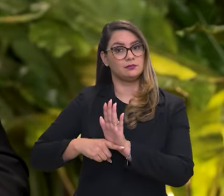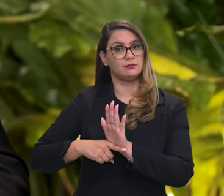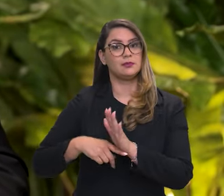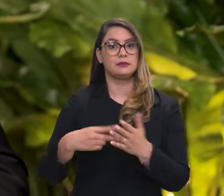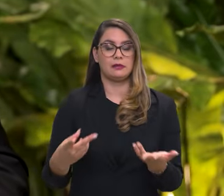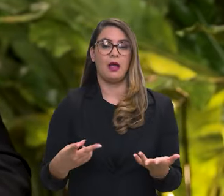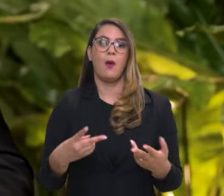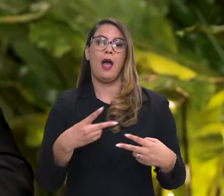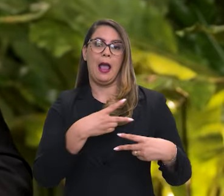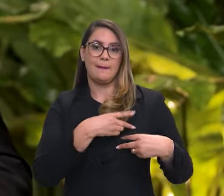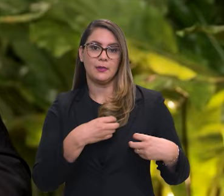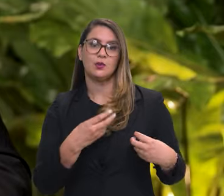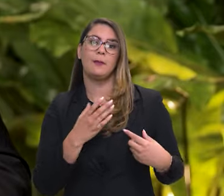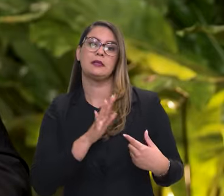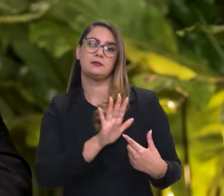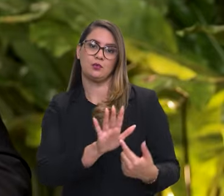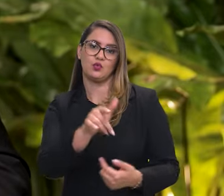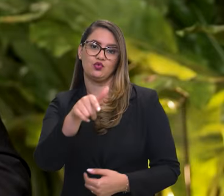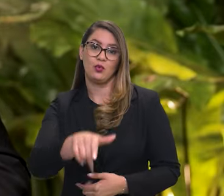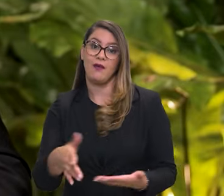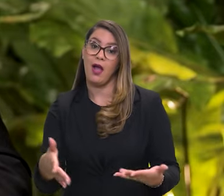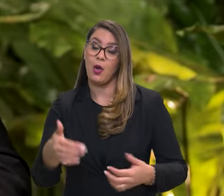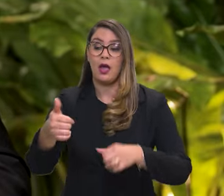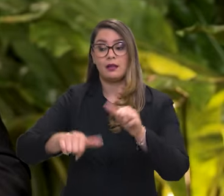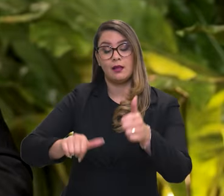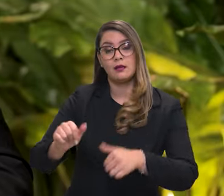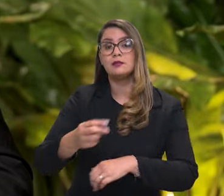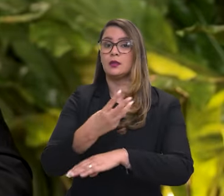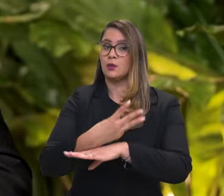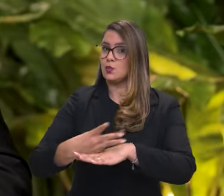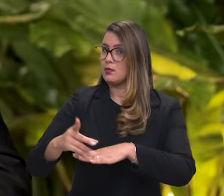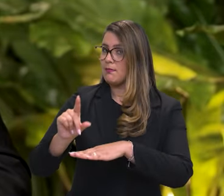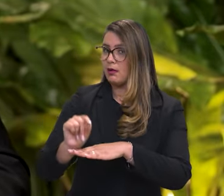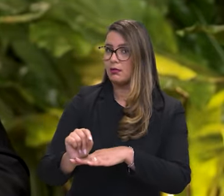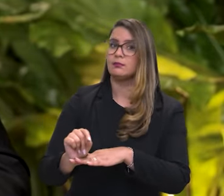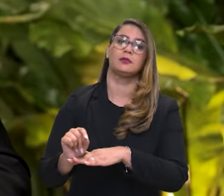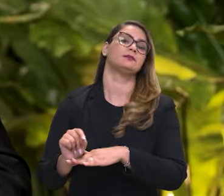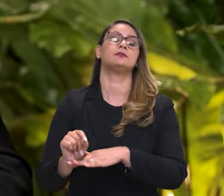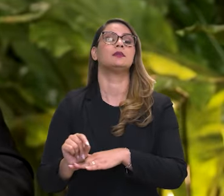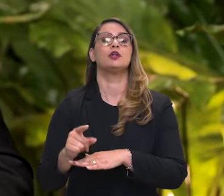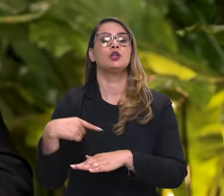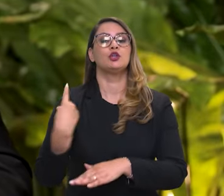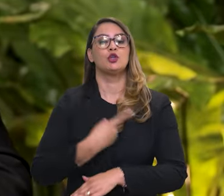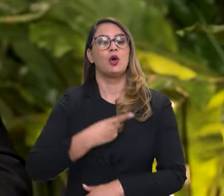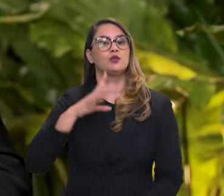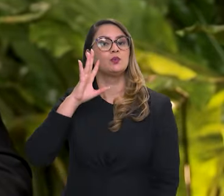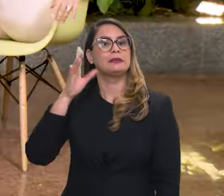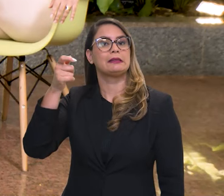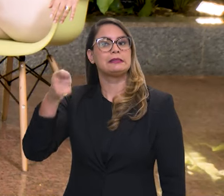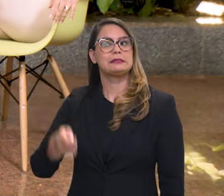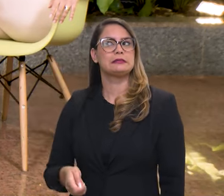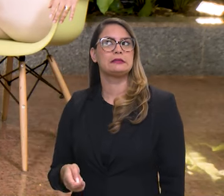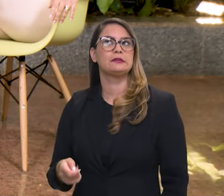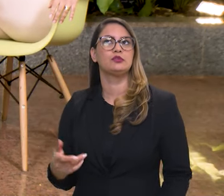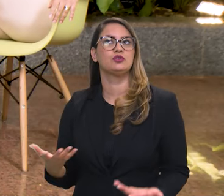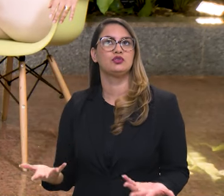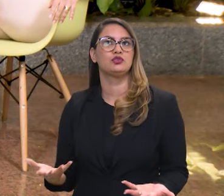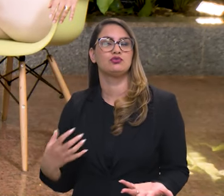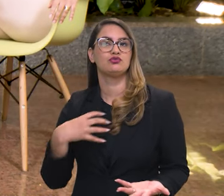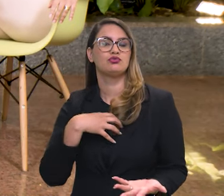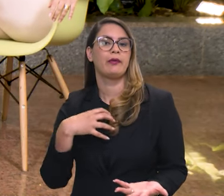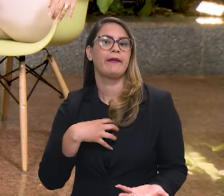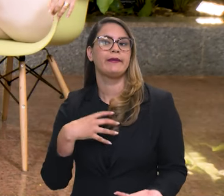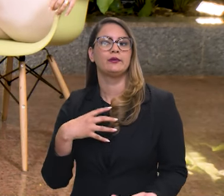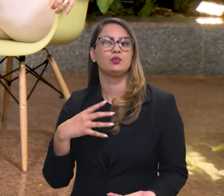Petrobras reapresentou os estudos, que estão agora em análise pelo IBAMA. O IBAMA não faz, não toma nenhuma decisão do ponto